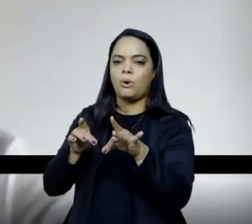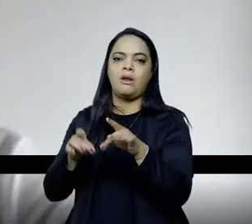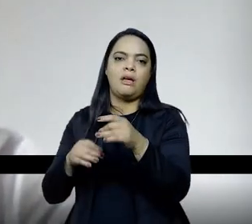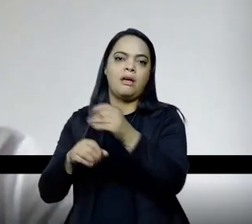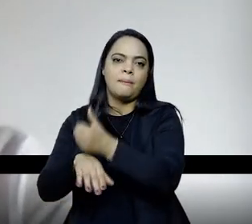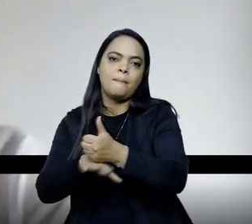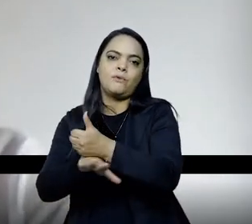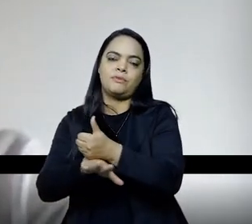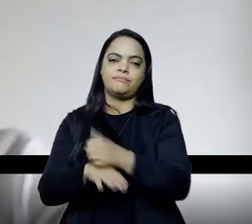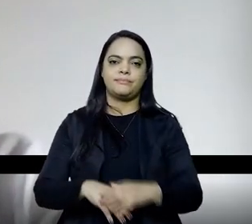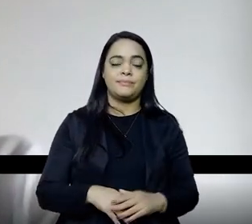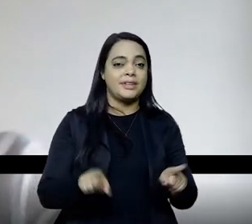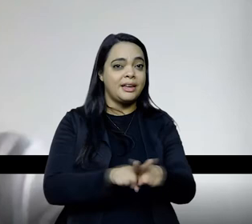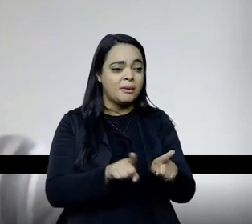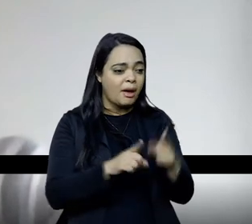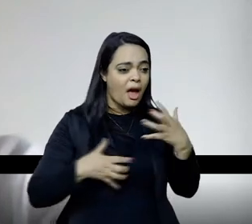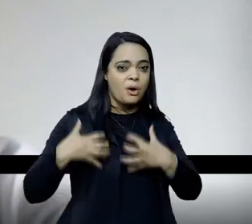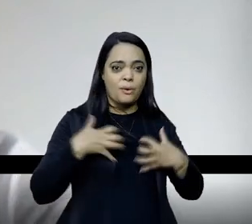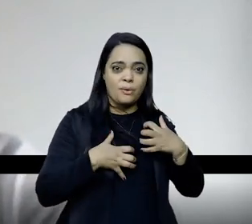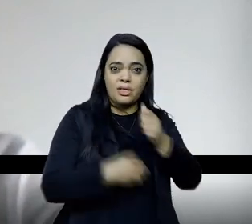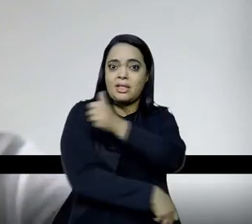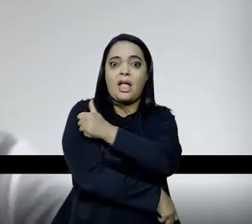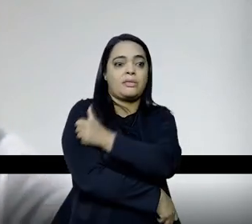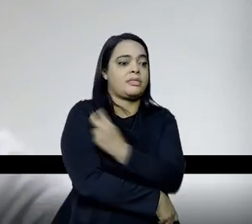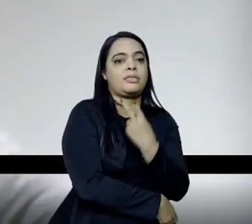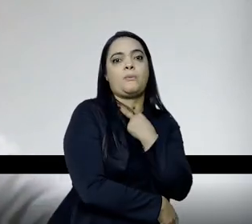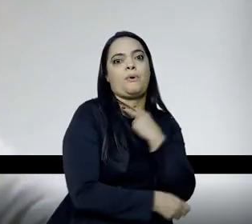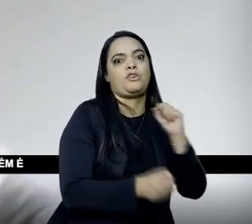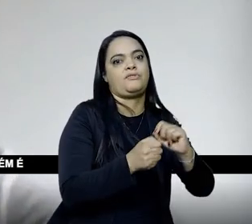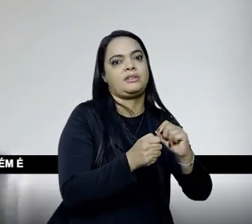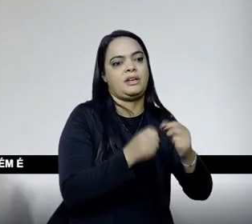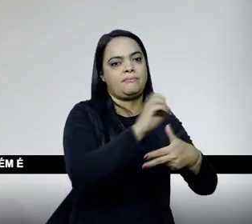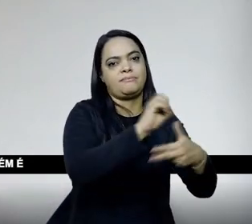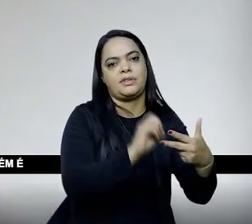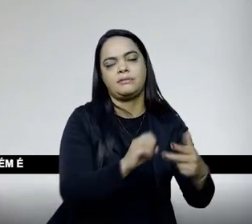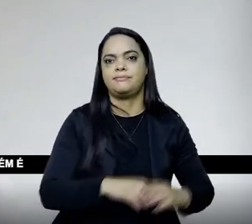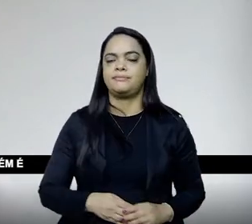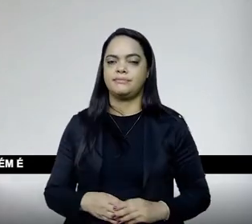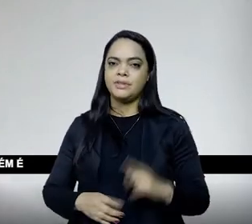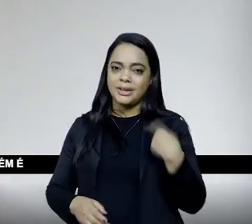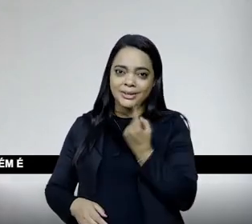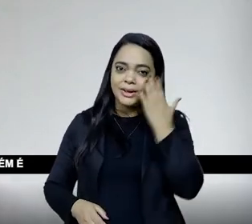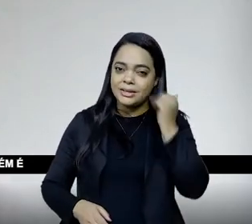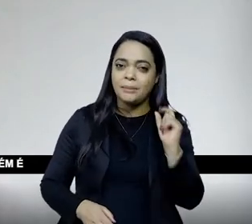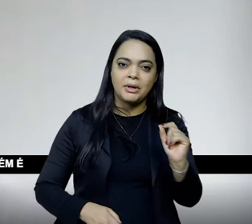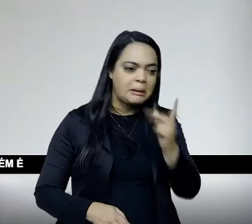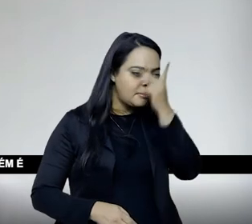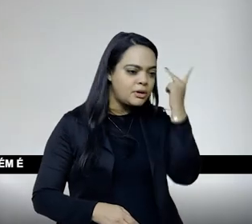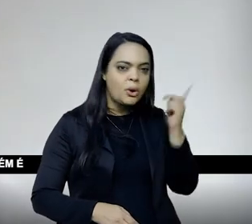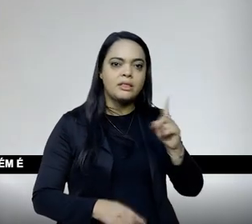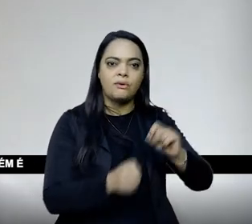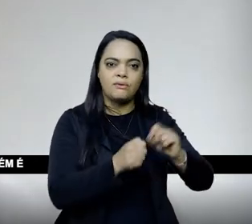escolha e fazer o Enem, seja da impossibilidade de fazê-lo. Não é menos angustiante para quem não